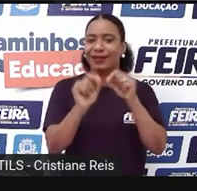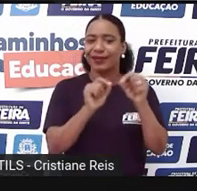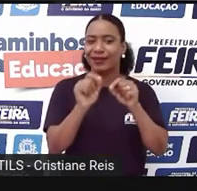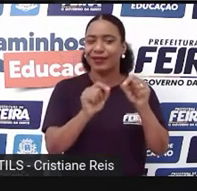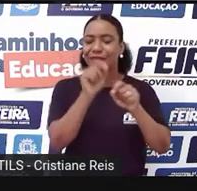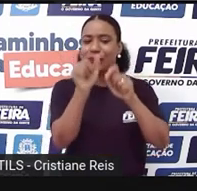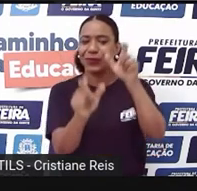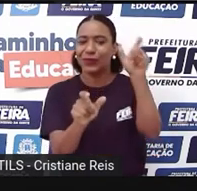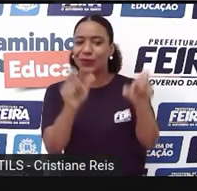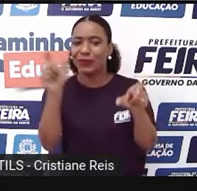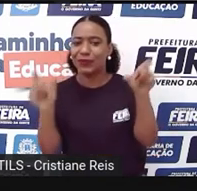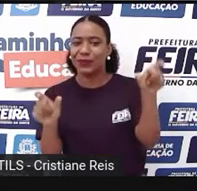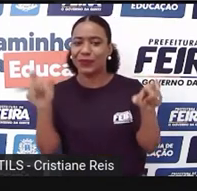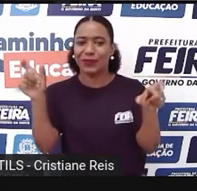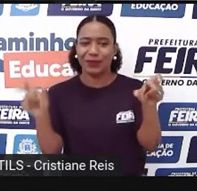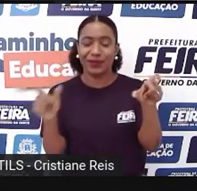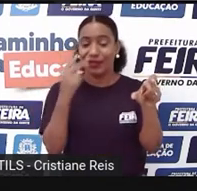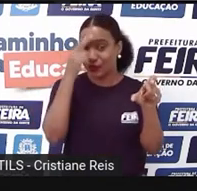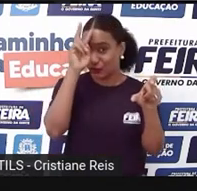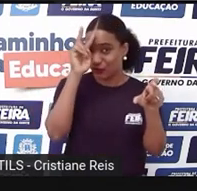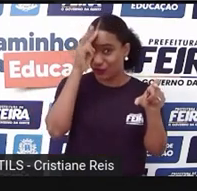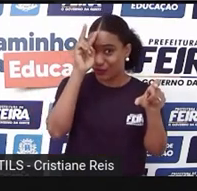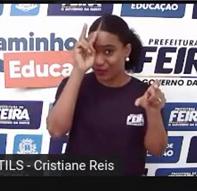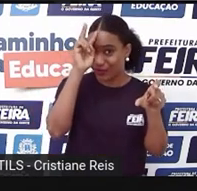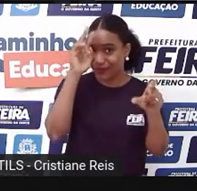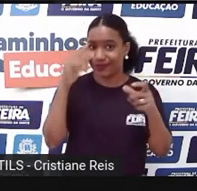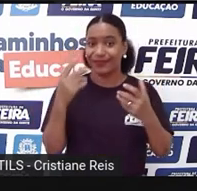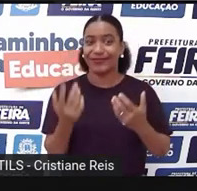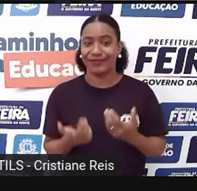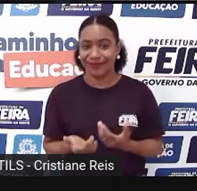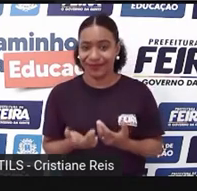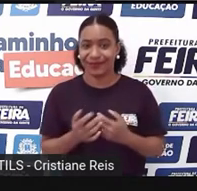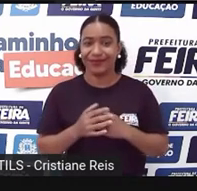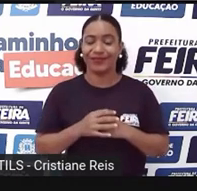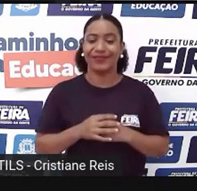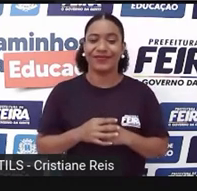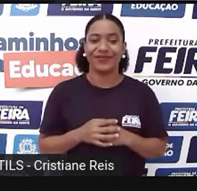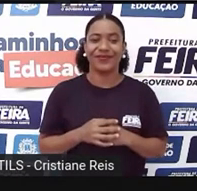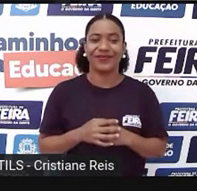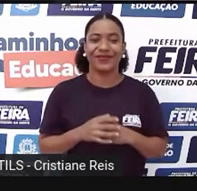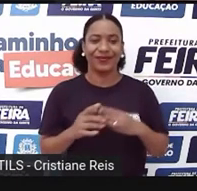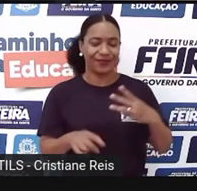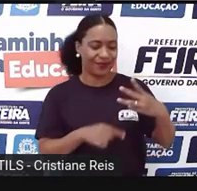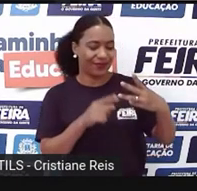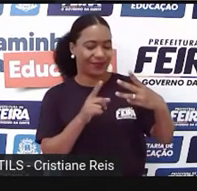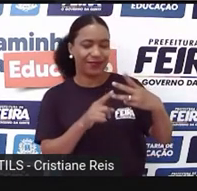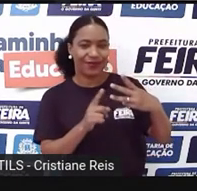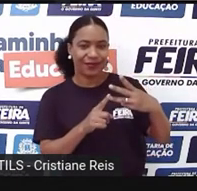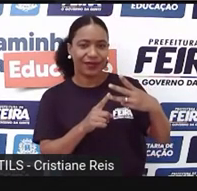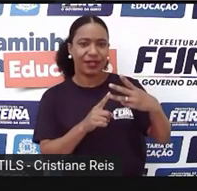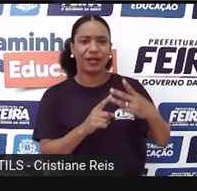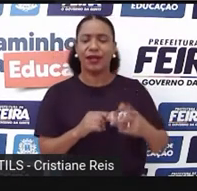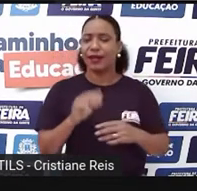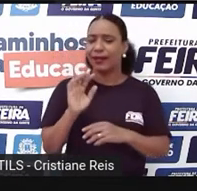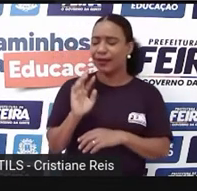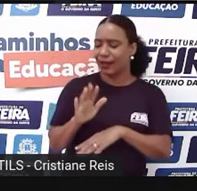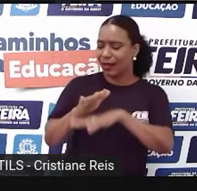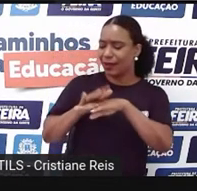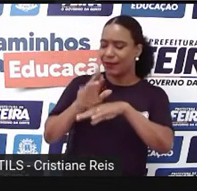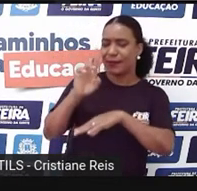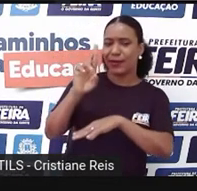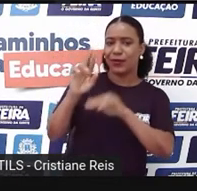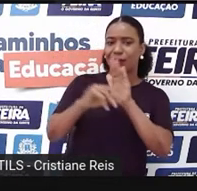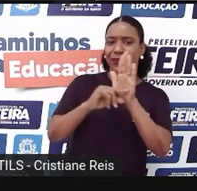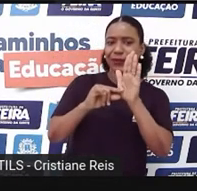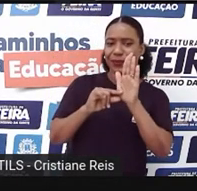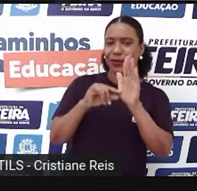participar Da história First Or third person E o seu narrador What is